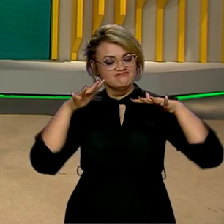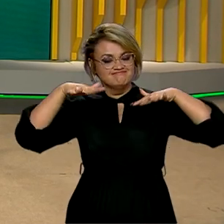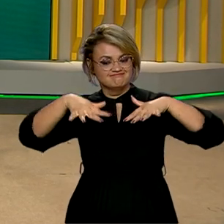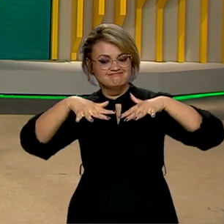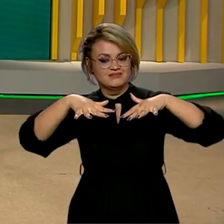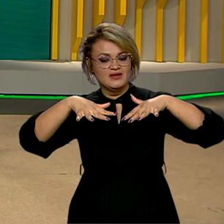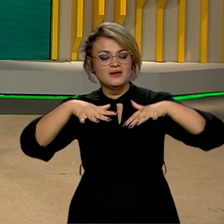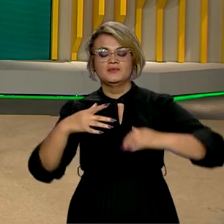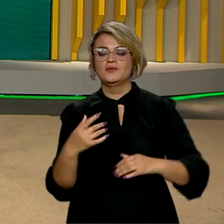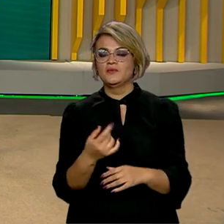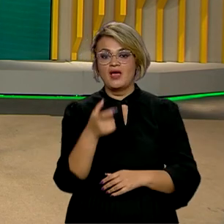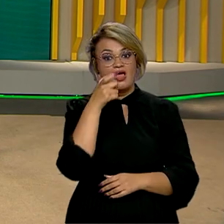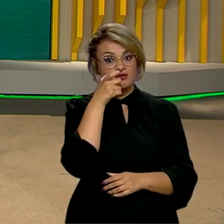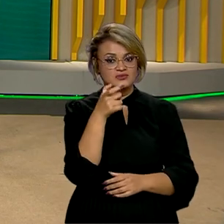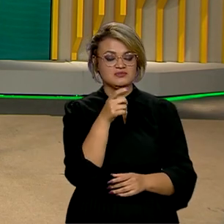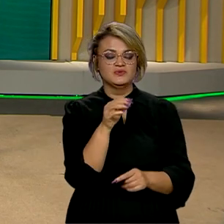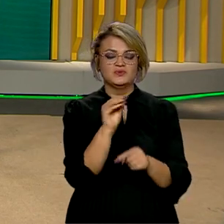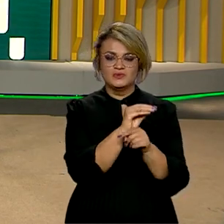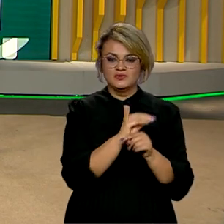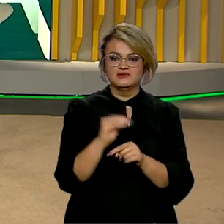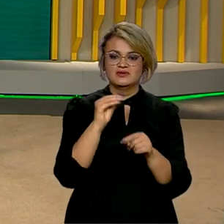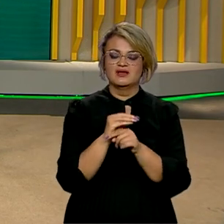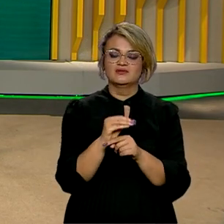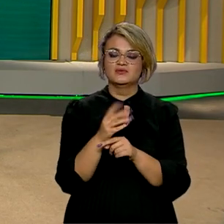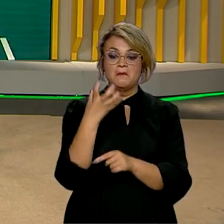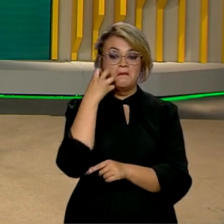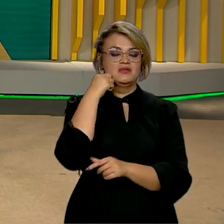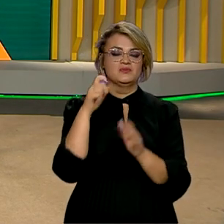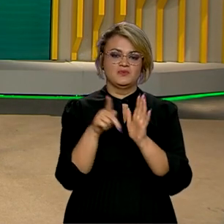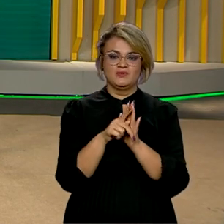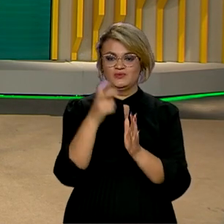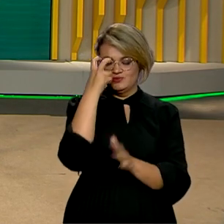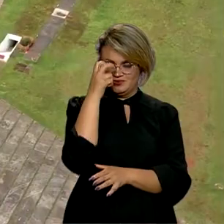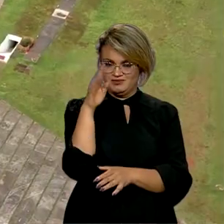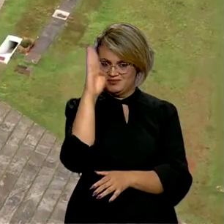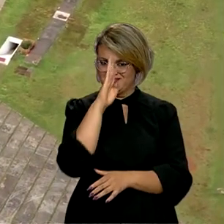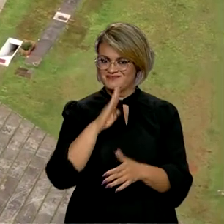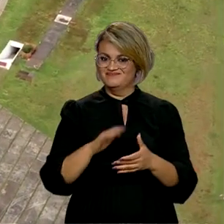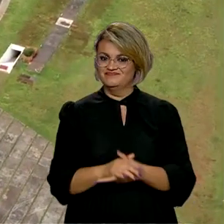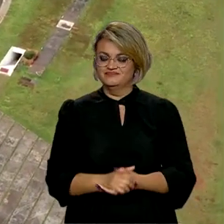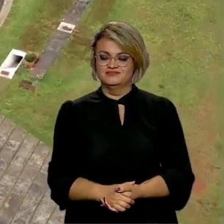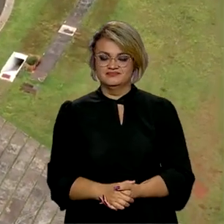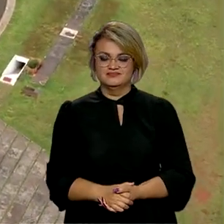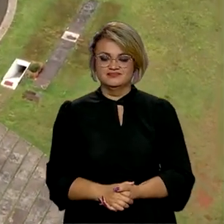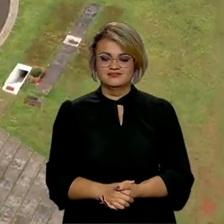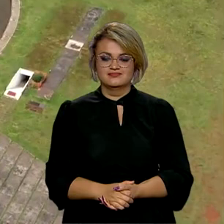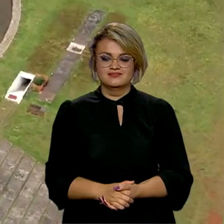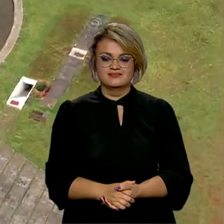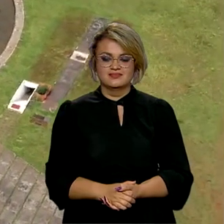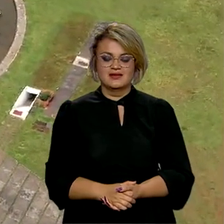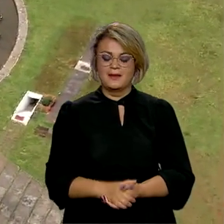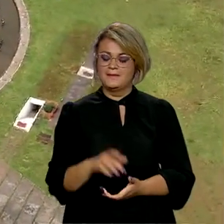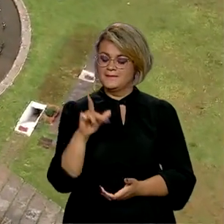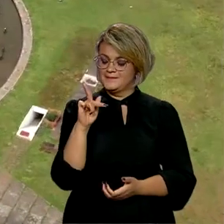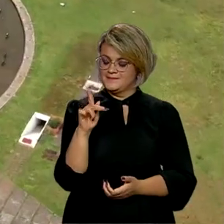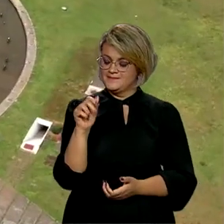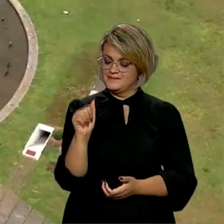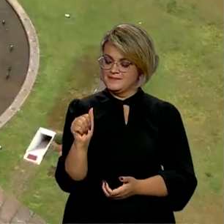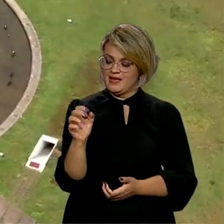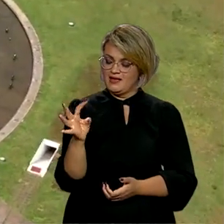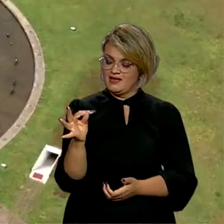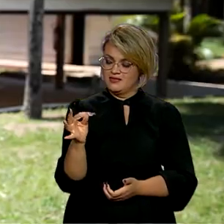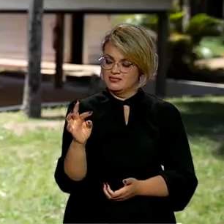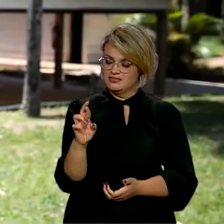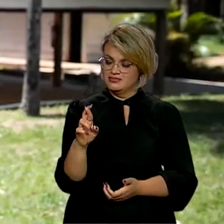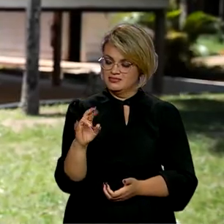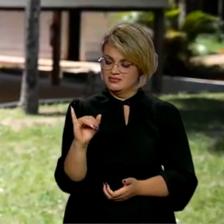reconhecimento e a preservação do patrimônio cultural brasileiro. A palavra patrimônio vem do latim